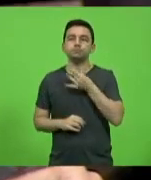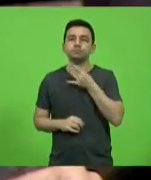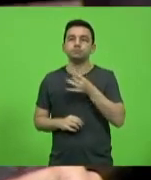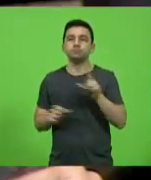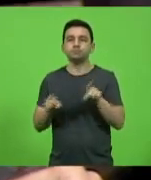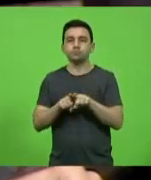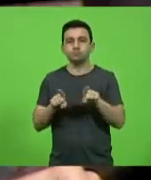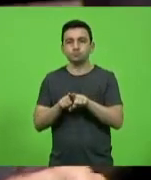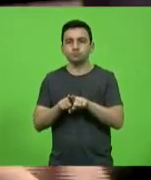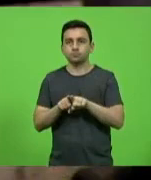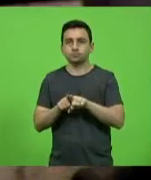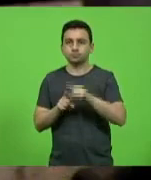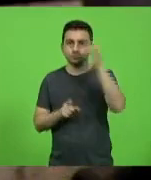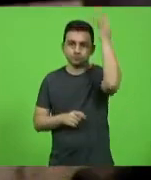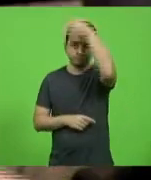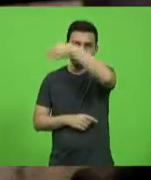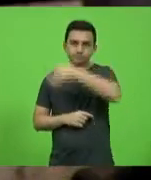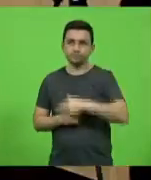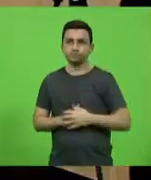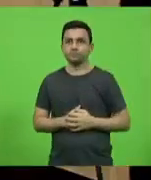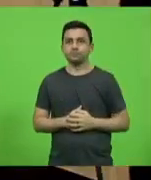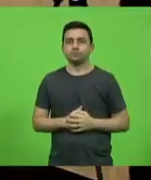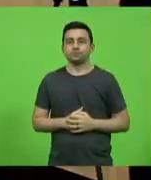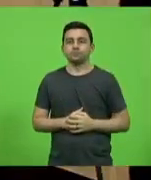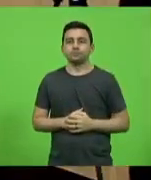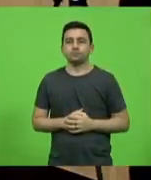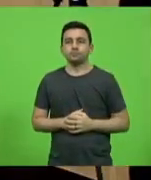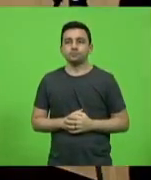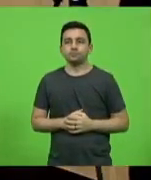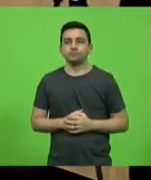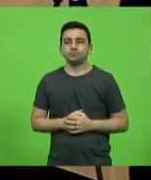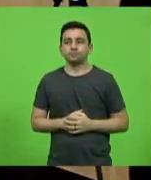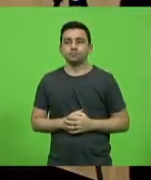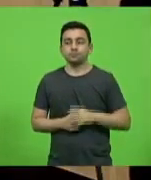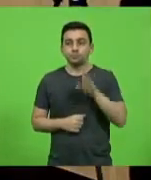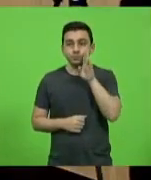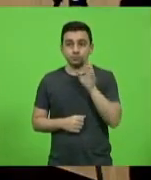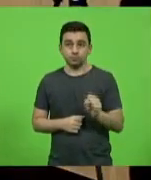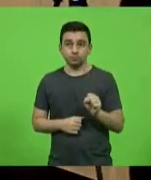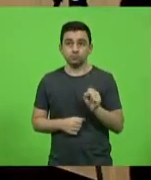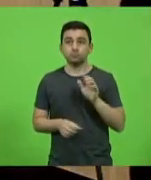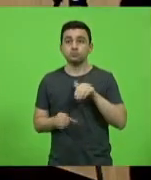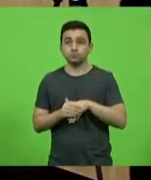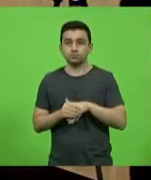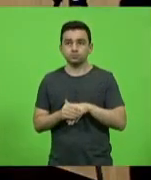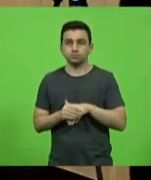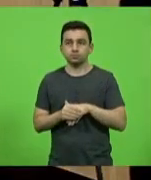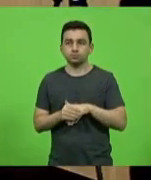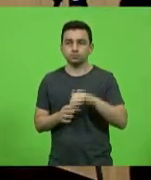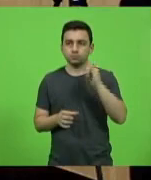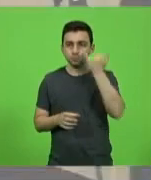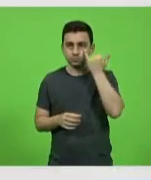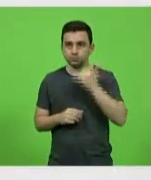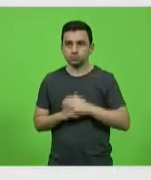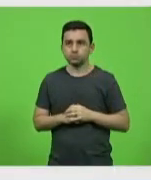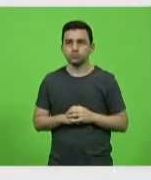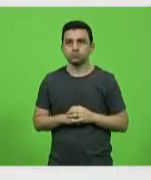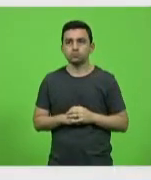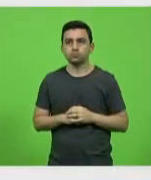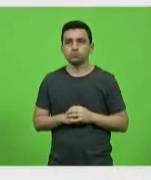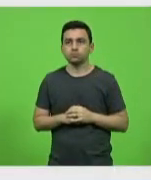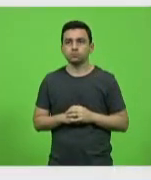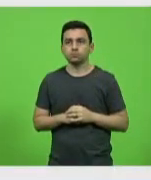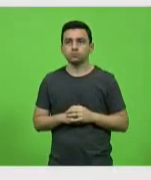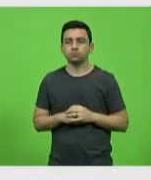deputado Fabiano da Luz. O líder e deputado Bruno Souza vota no deputado Gessé Lopes, no